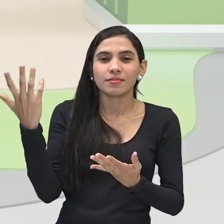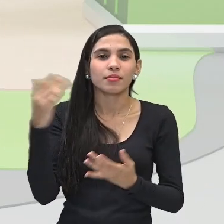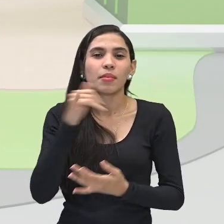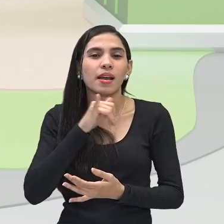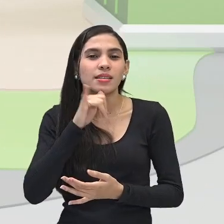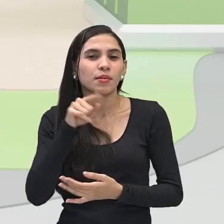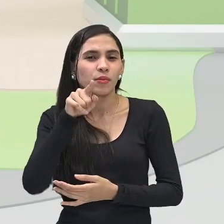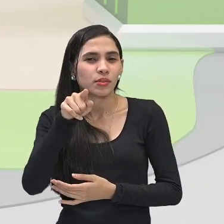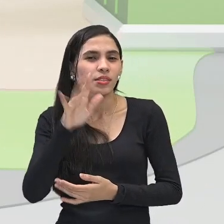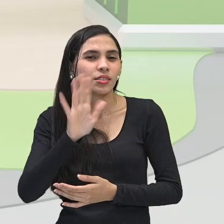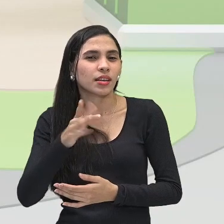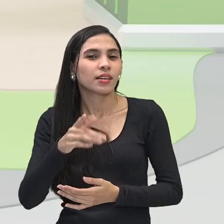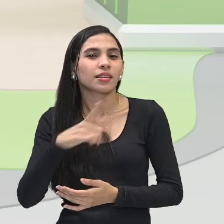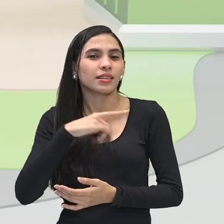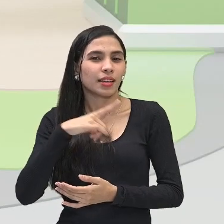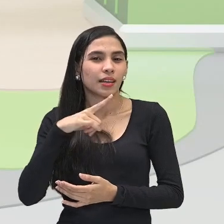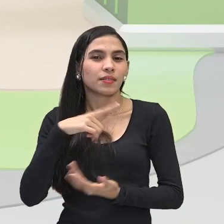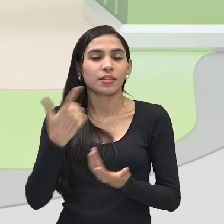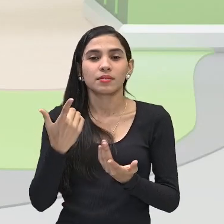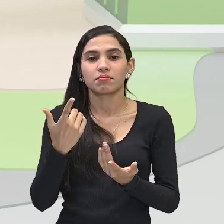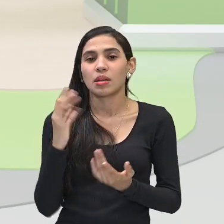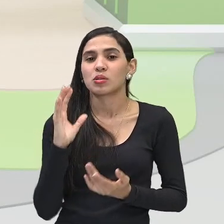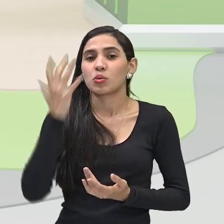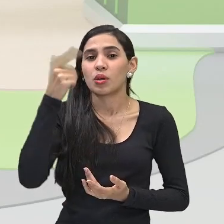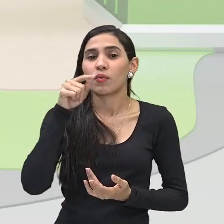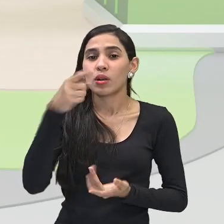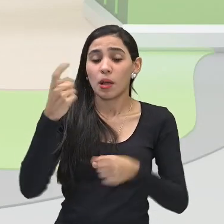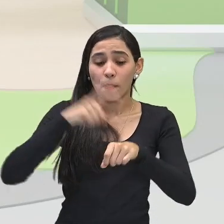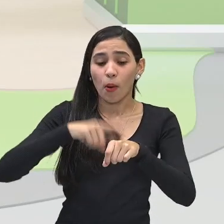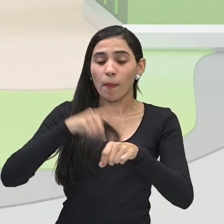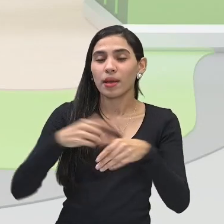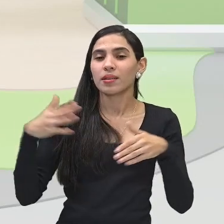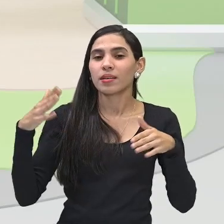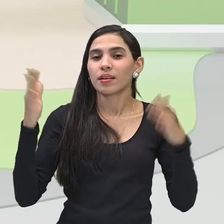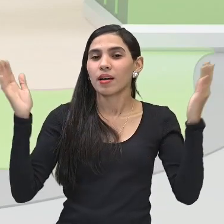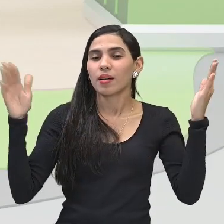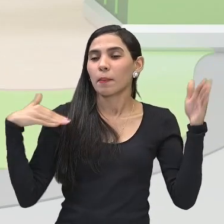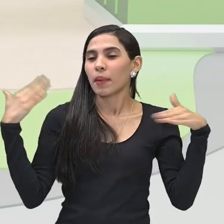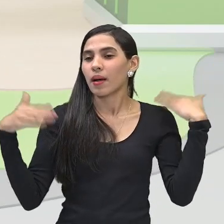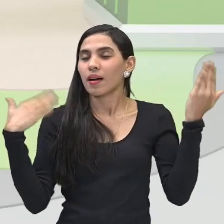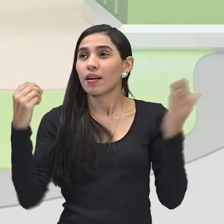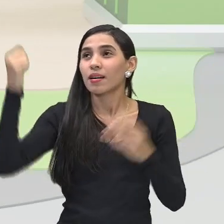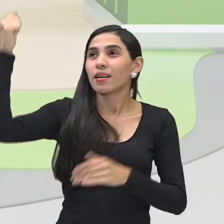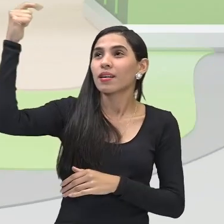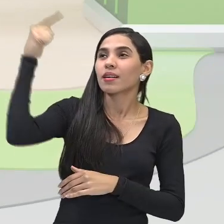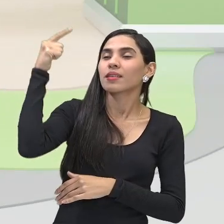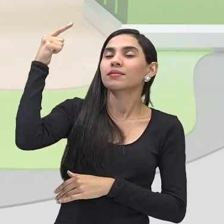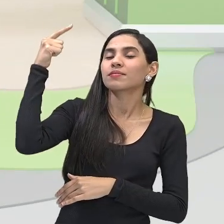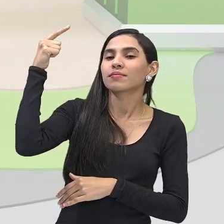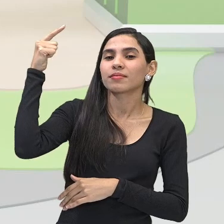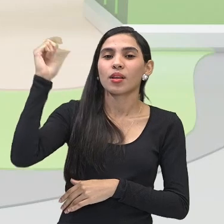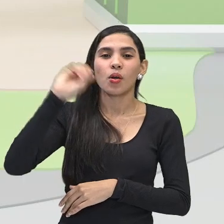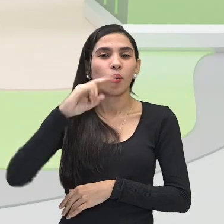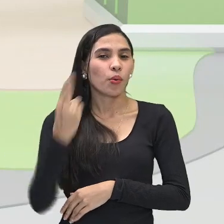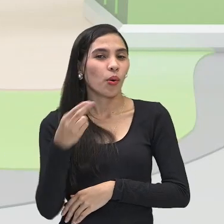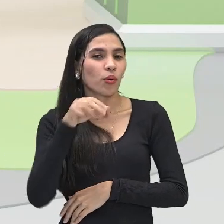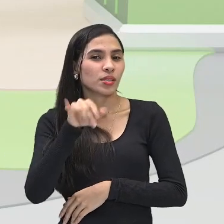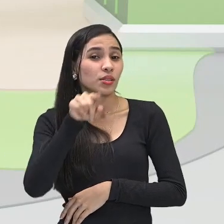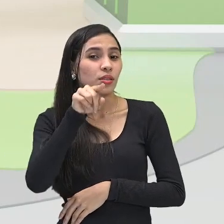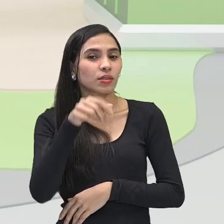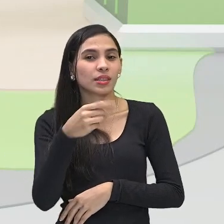já teve essa situação no seu momento de lazer, querer ficar bronzeado? Ou será se o seu